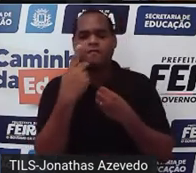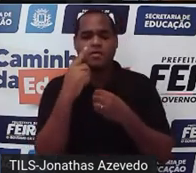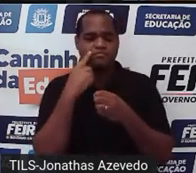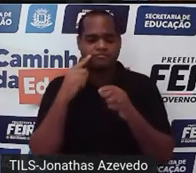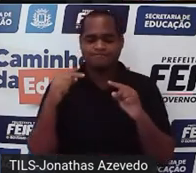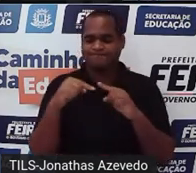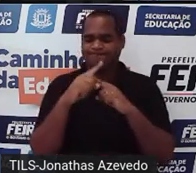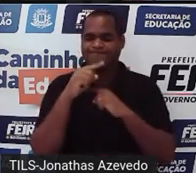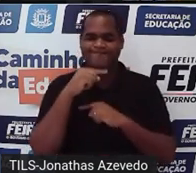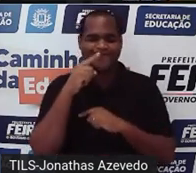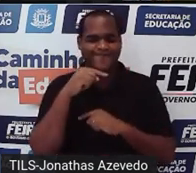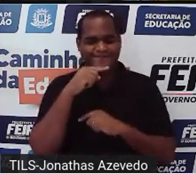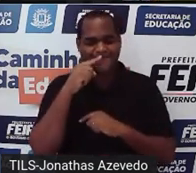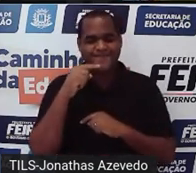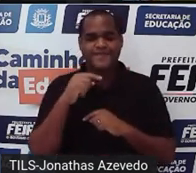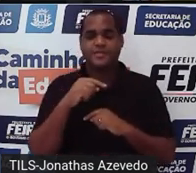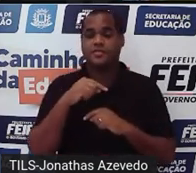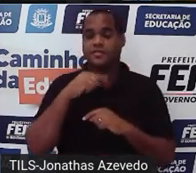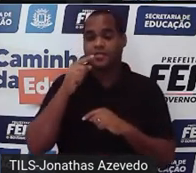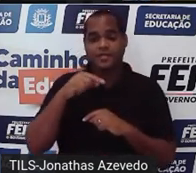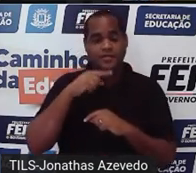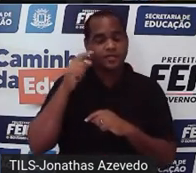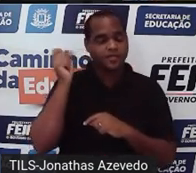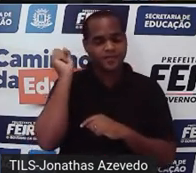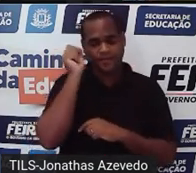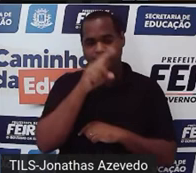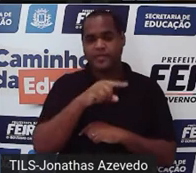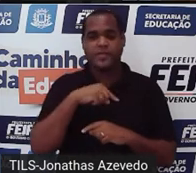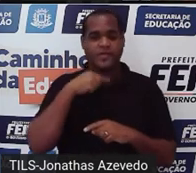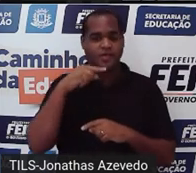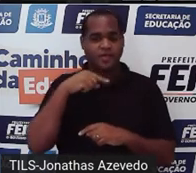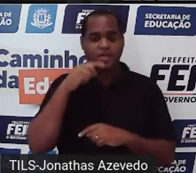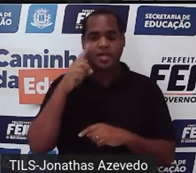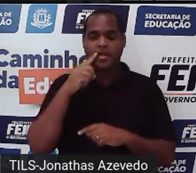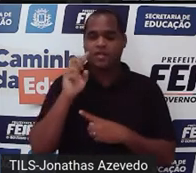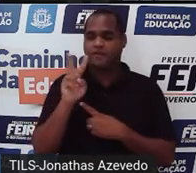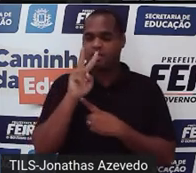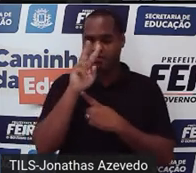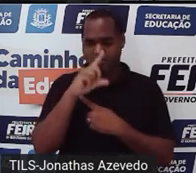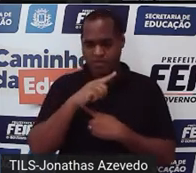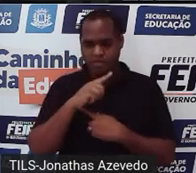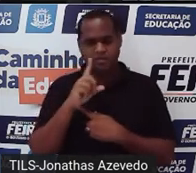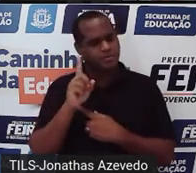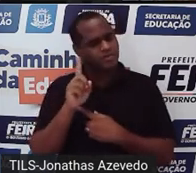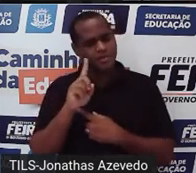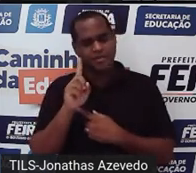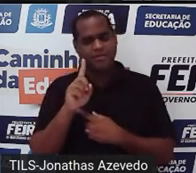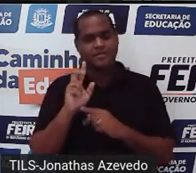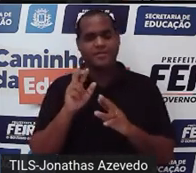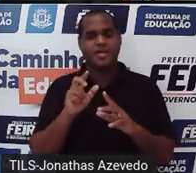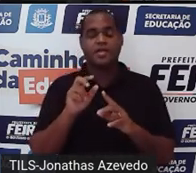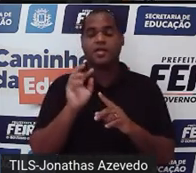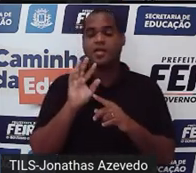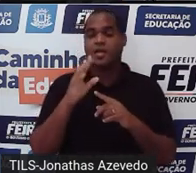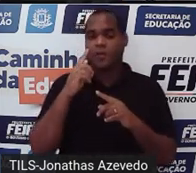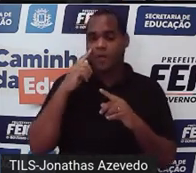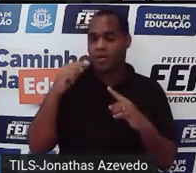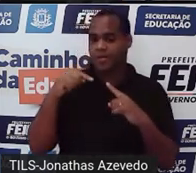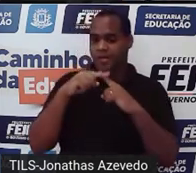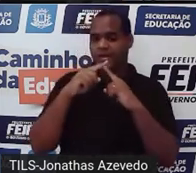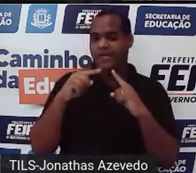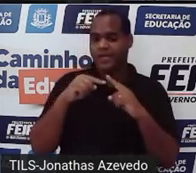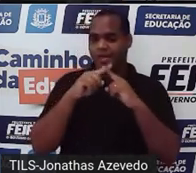tocam não tem esses pontos que vai ter esses valores e essas retas que não se